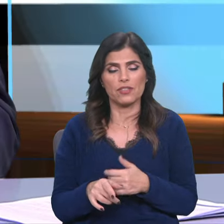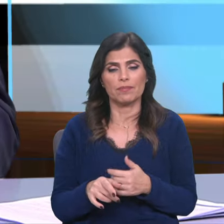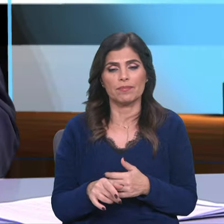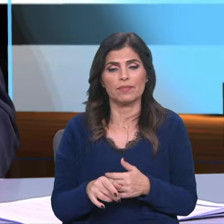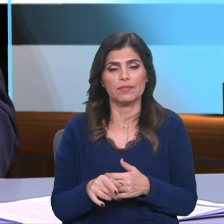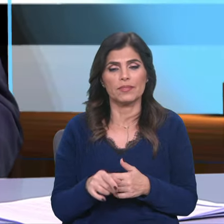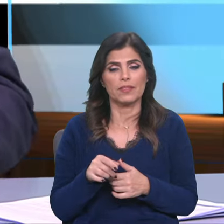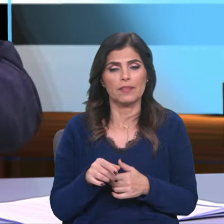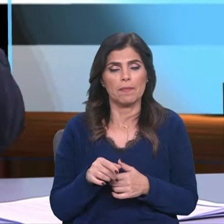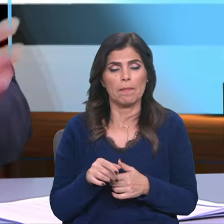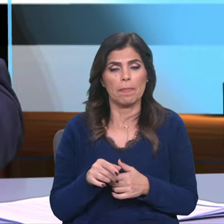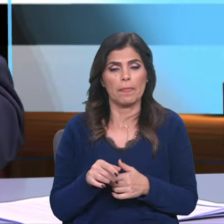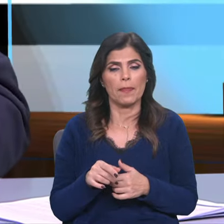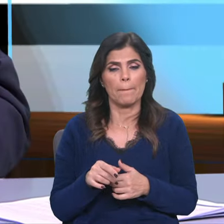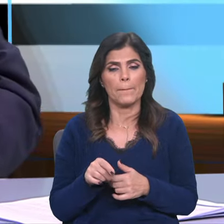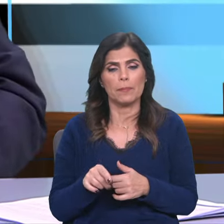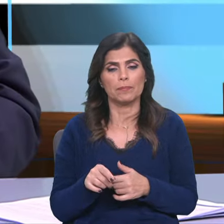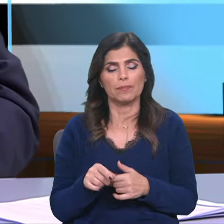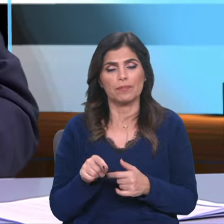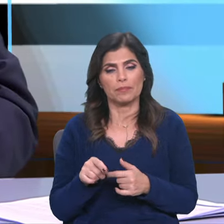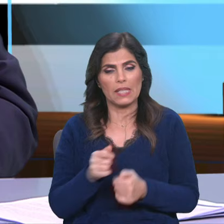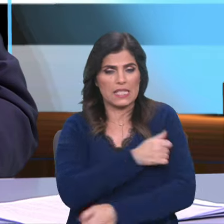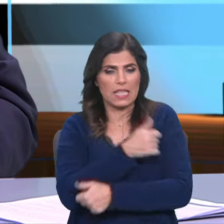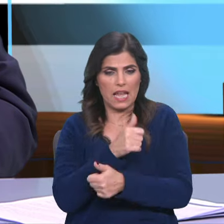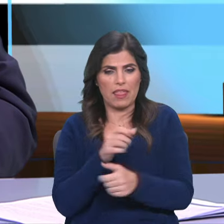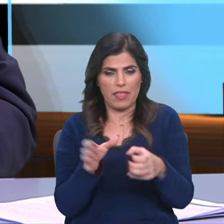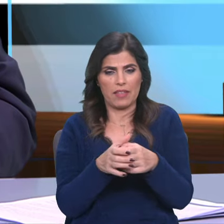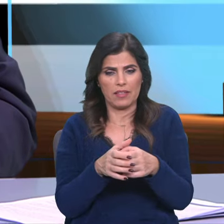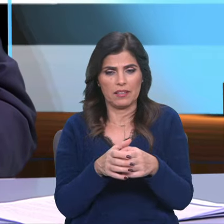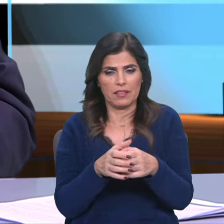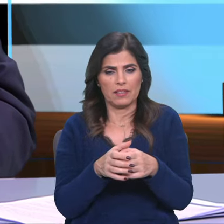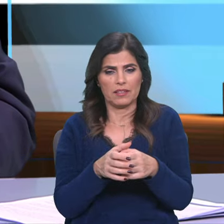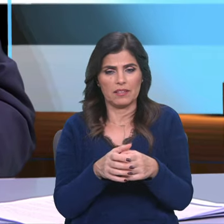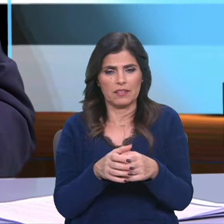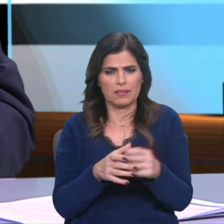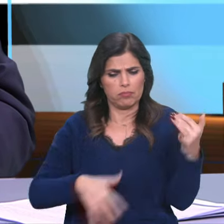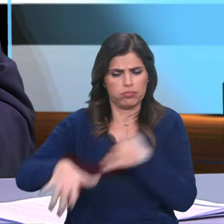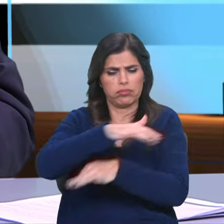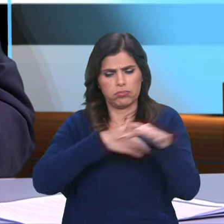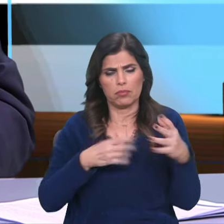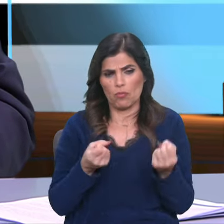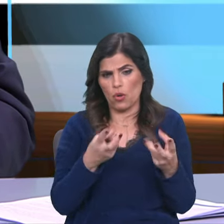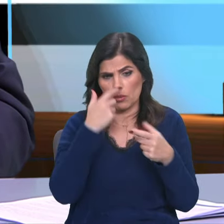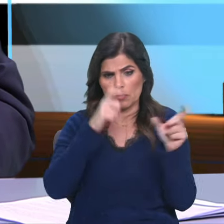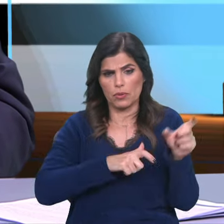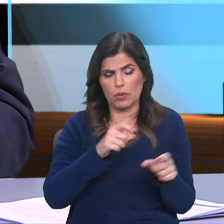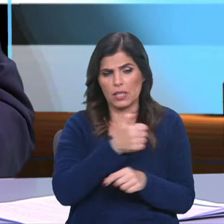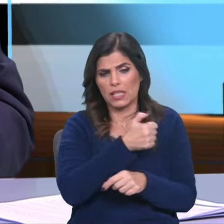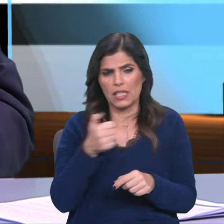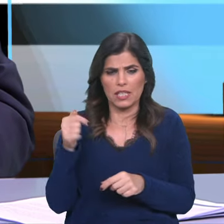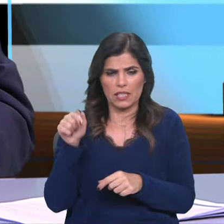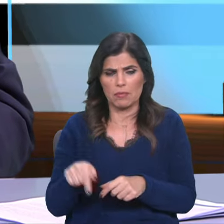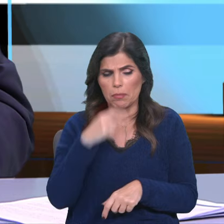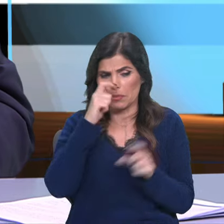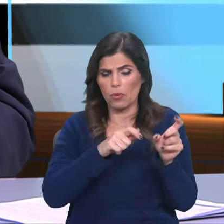uma comunidade, a comunidade, a cidade. Era uma cidade cosmopolita, tinha 500 mil